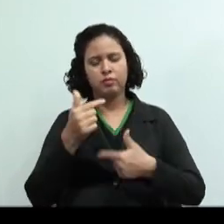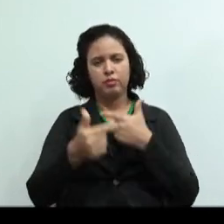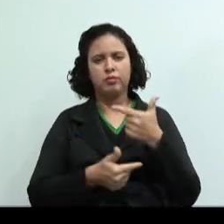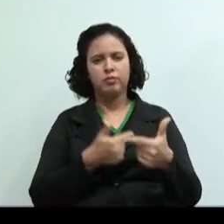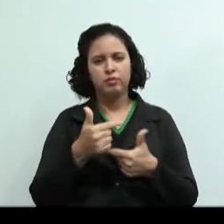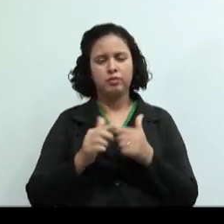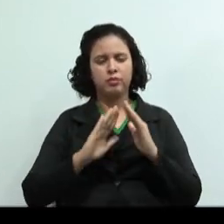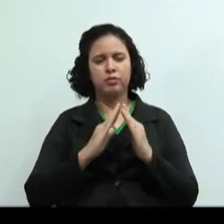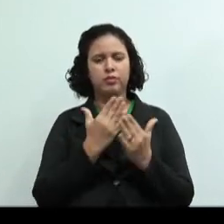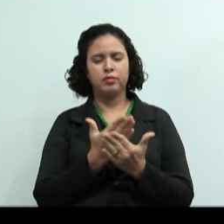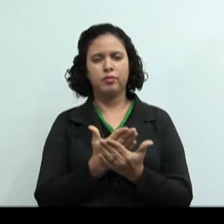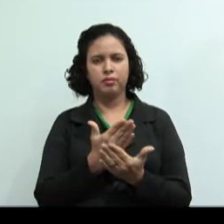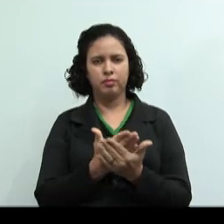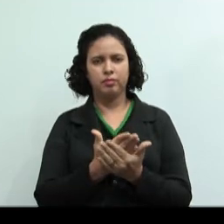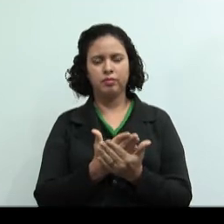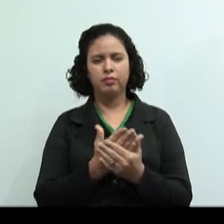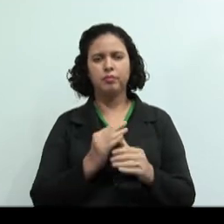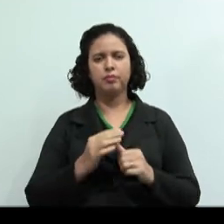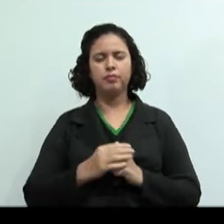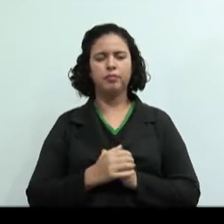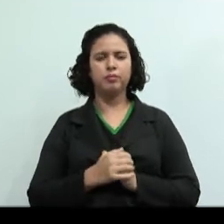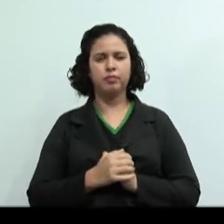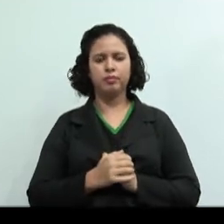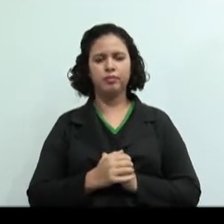Contabilidade escola, só um pouquinho.